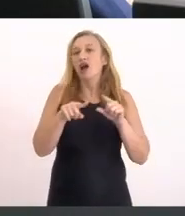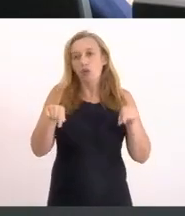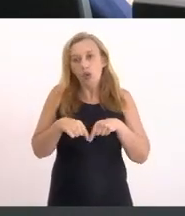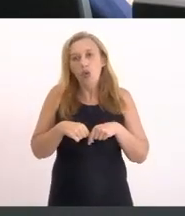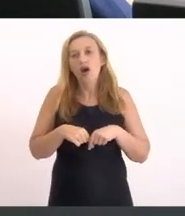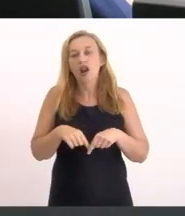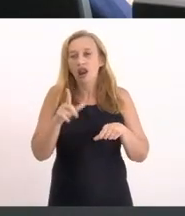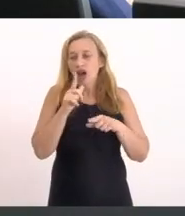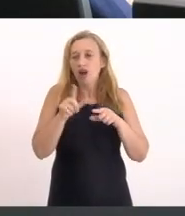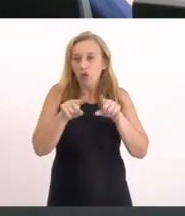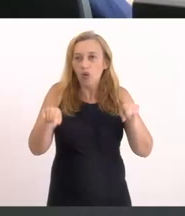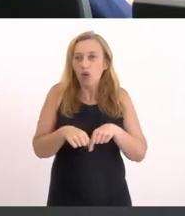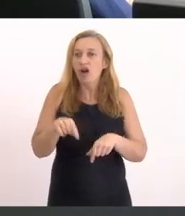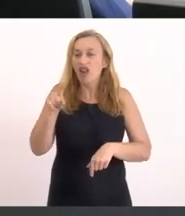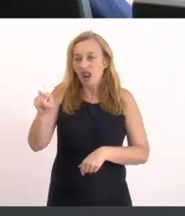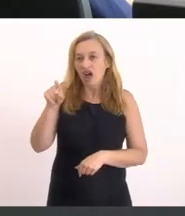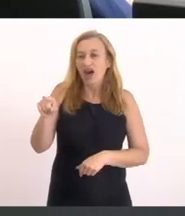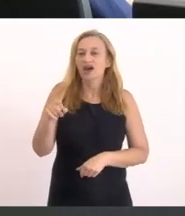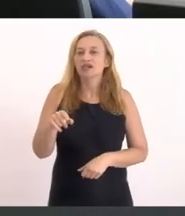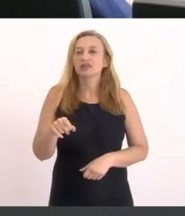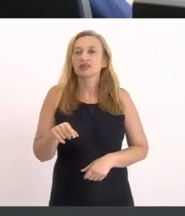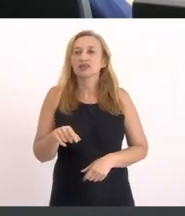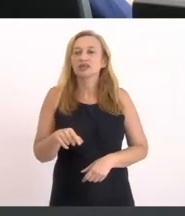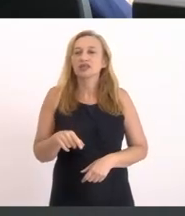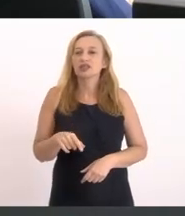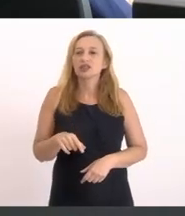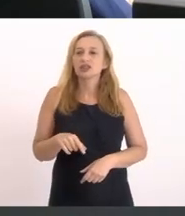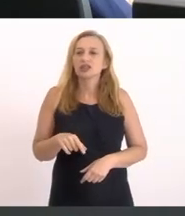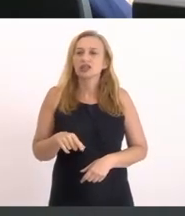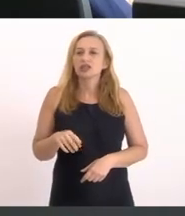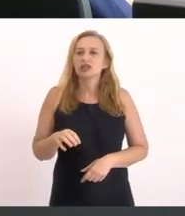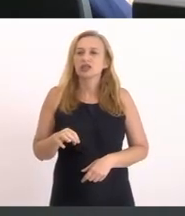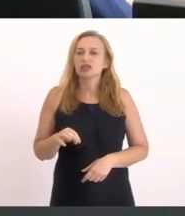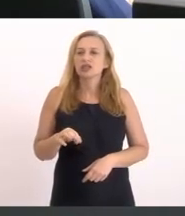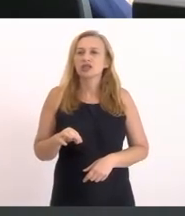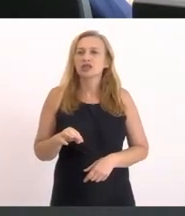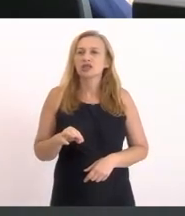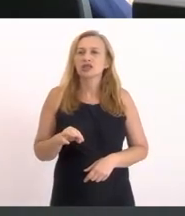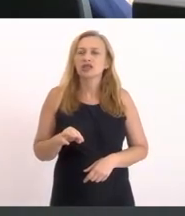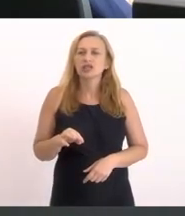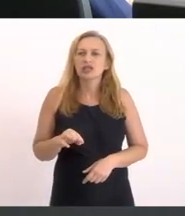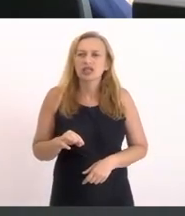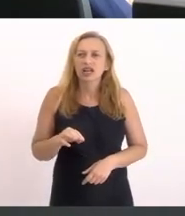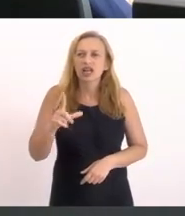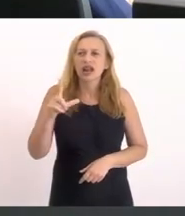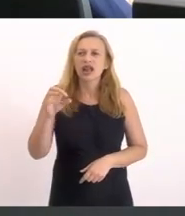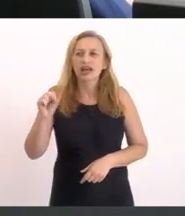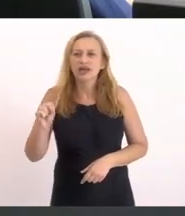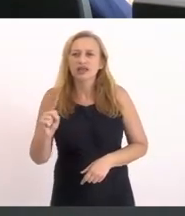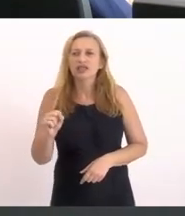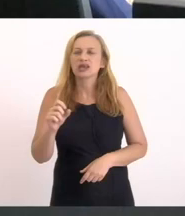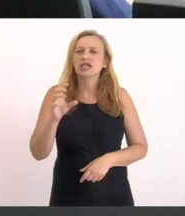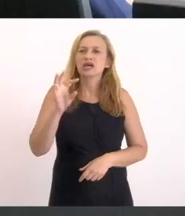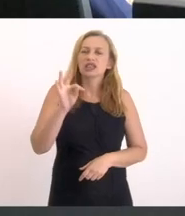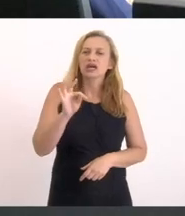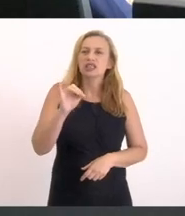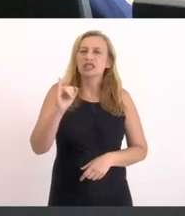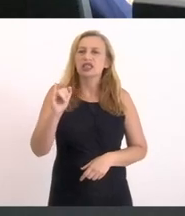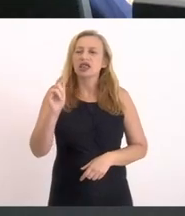Lagoa E lá que desci King Grais Autocraz King Grais Lá é A boca do rio Tingui